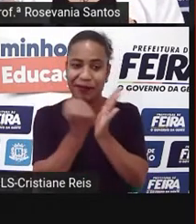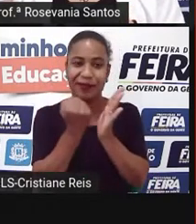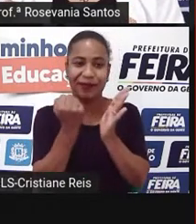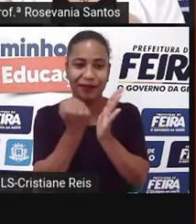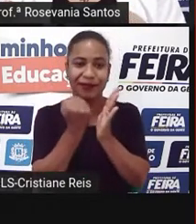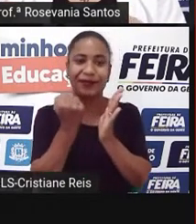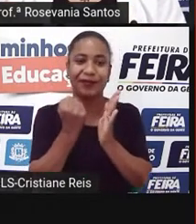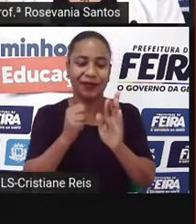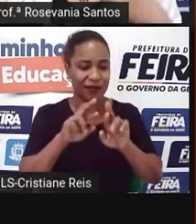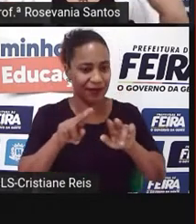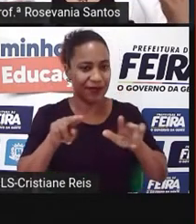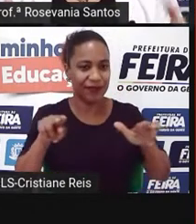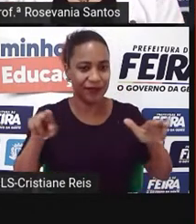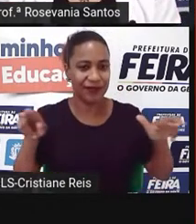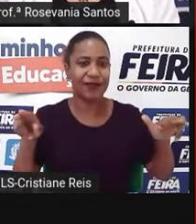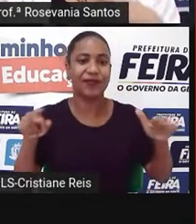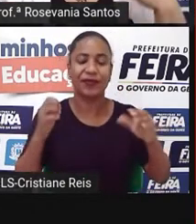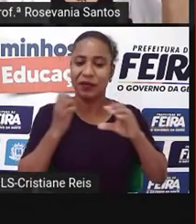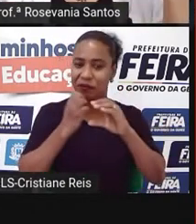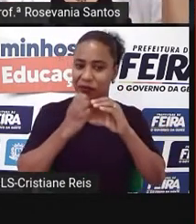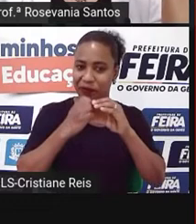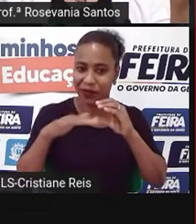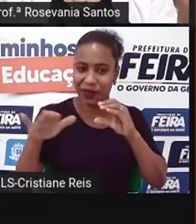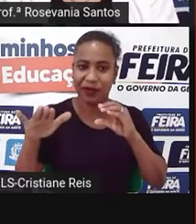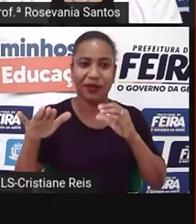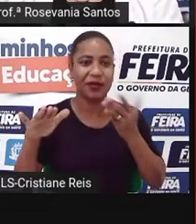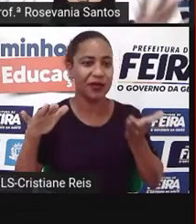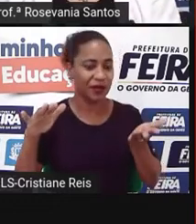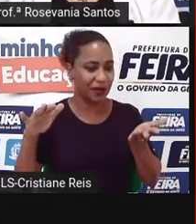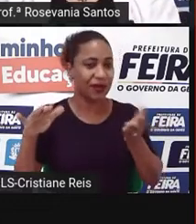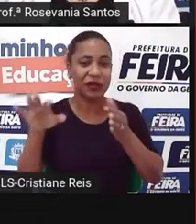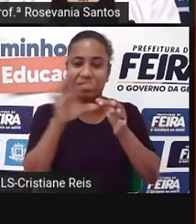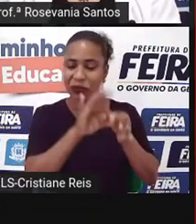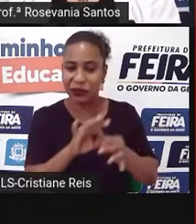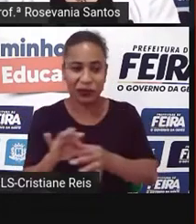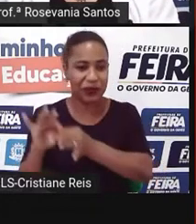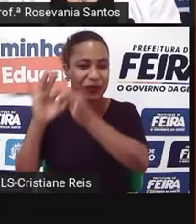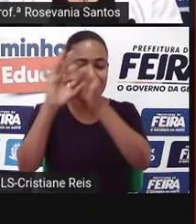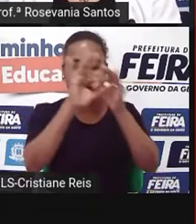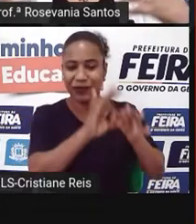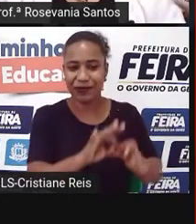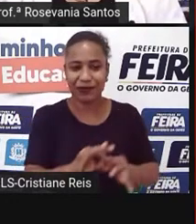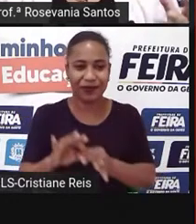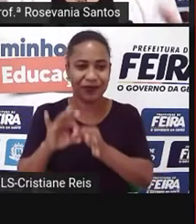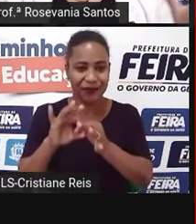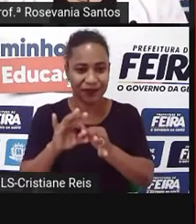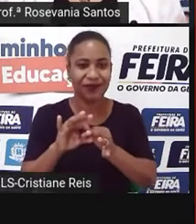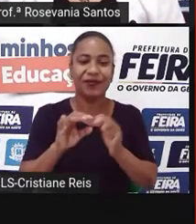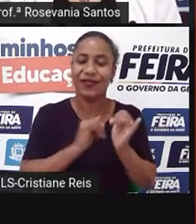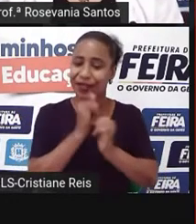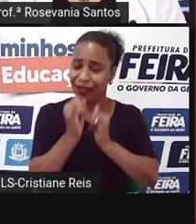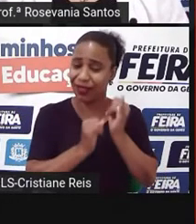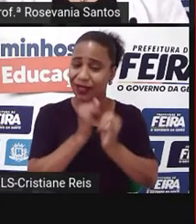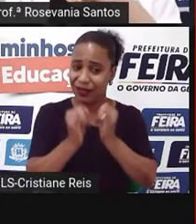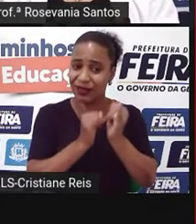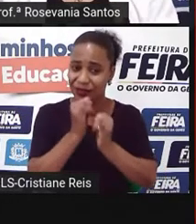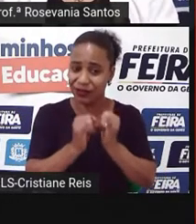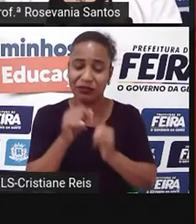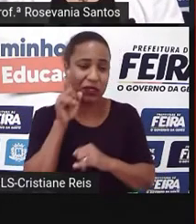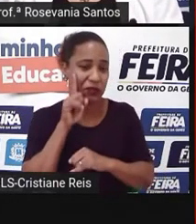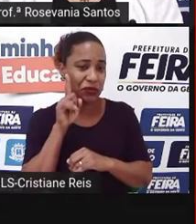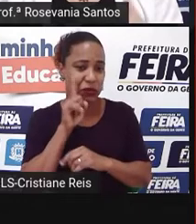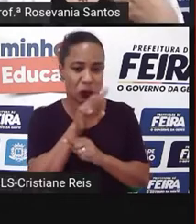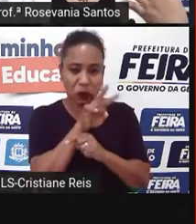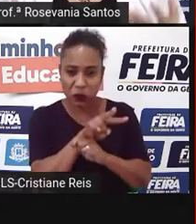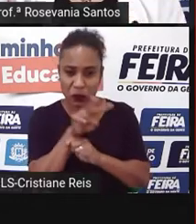digamos assim, de e-mails, de redes, da parte da internet mesmo, que eles